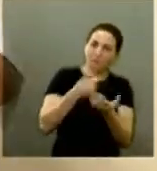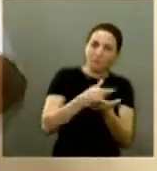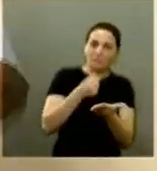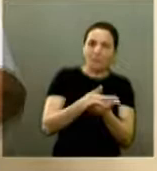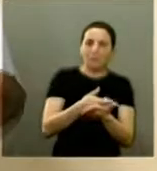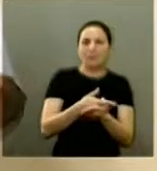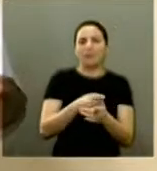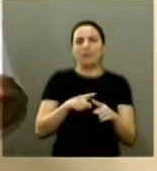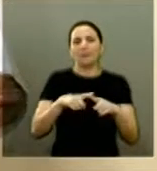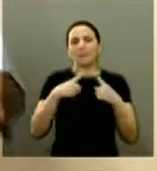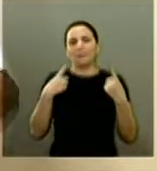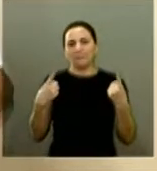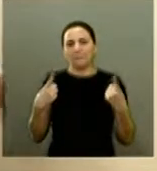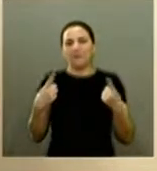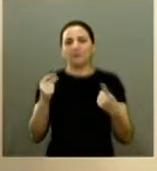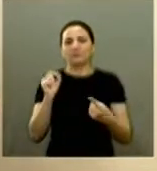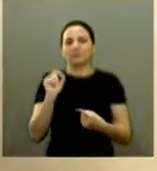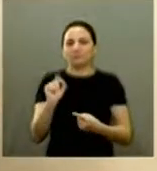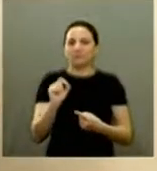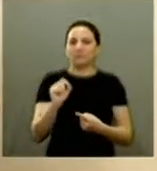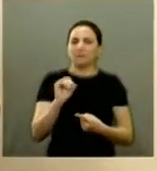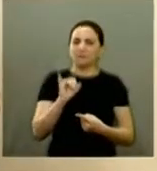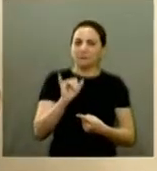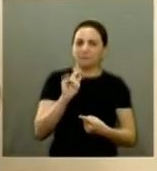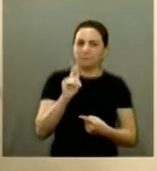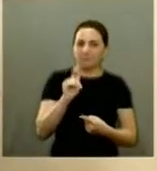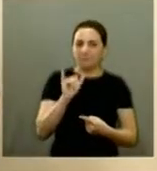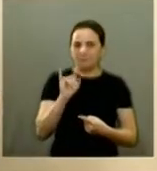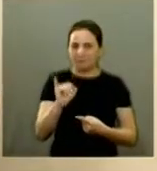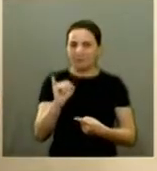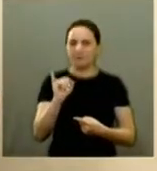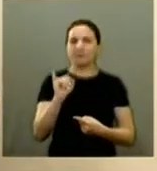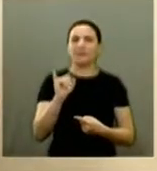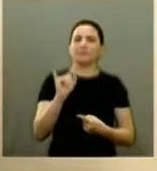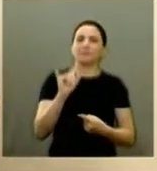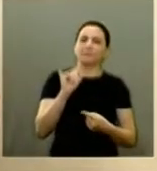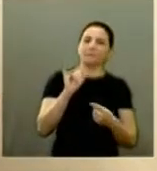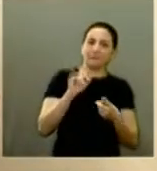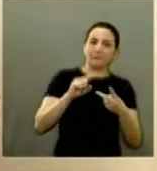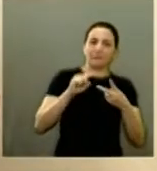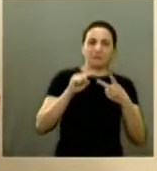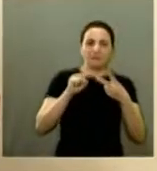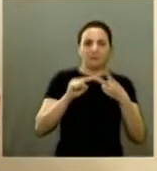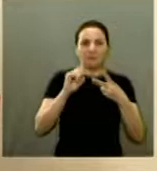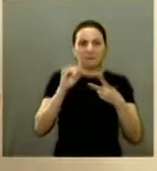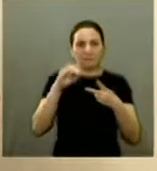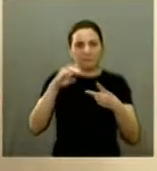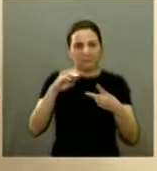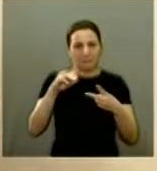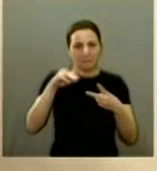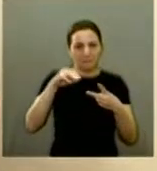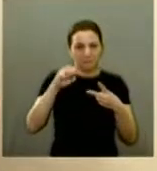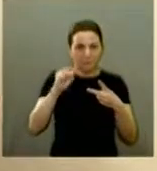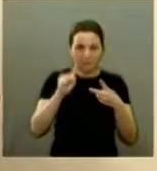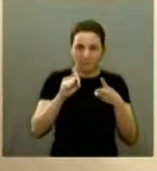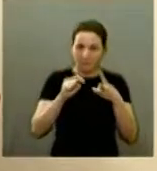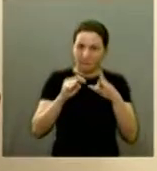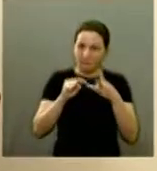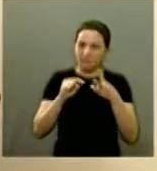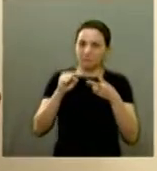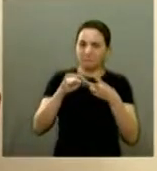com a isenção de IPI o ICMS cai a cidade que que fica